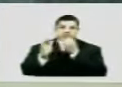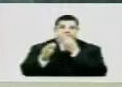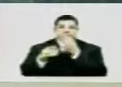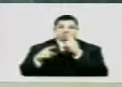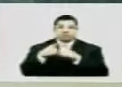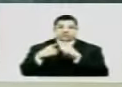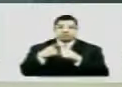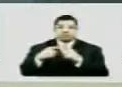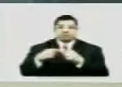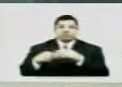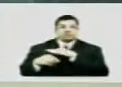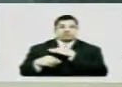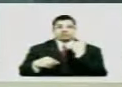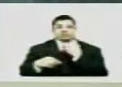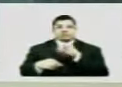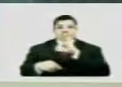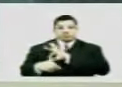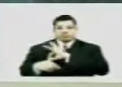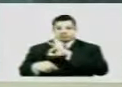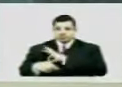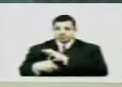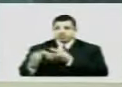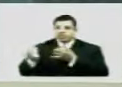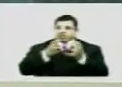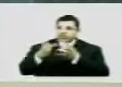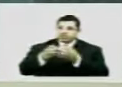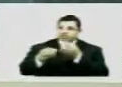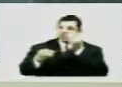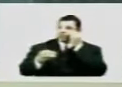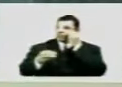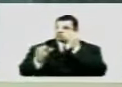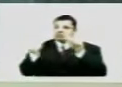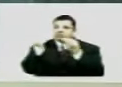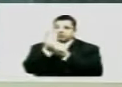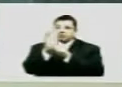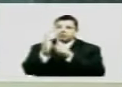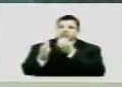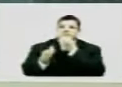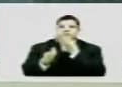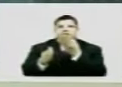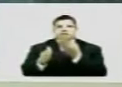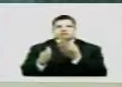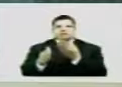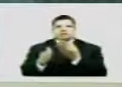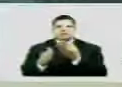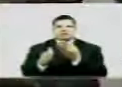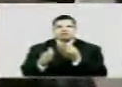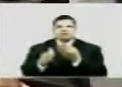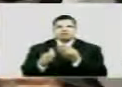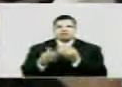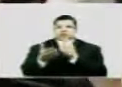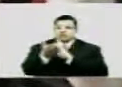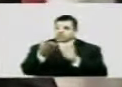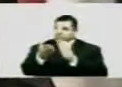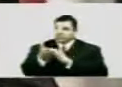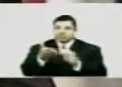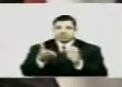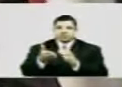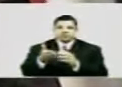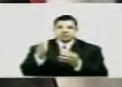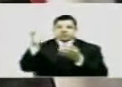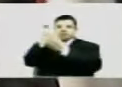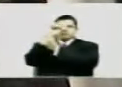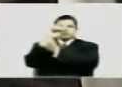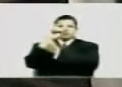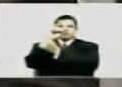Mata também um policial Se contrariar os seus interesses do tráfico E a Secretaria de Segurança